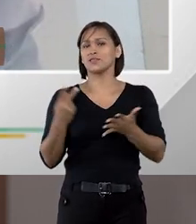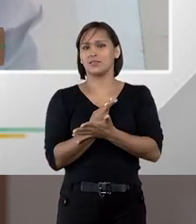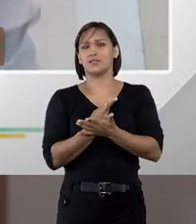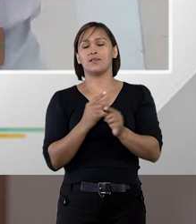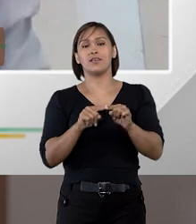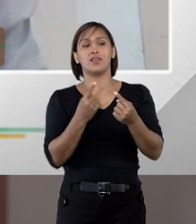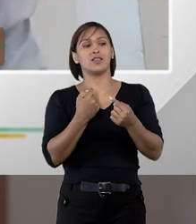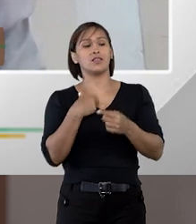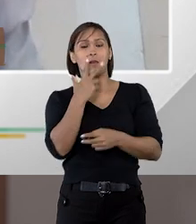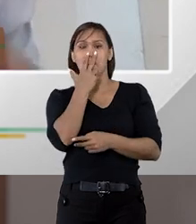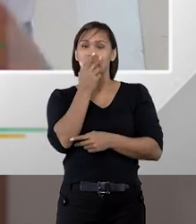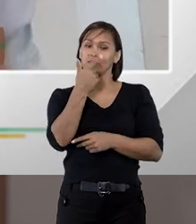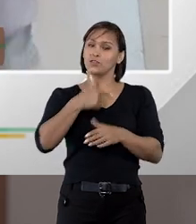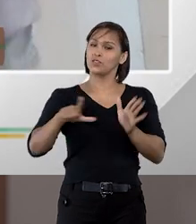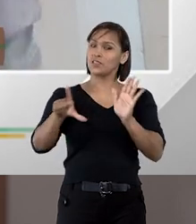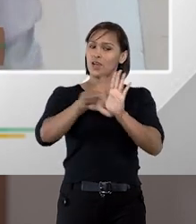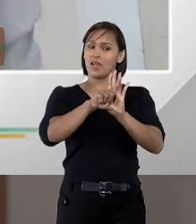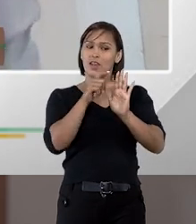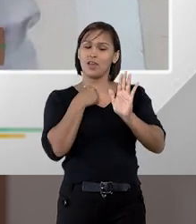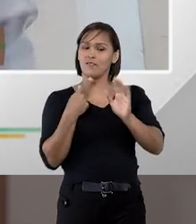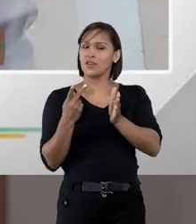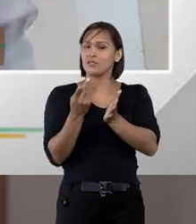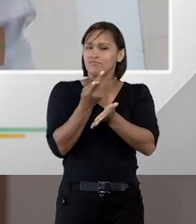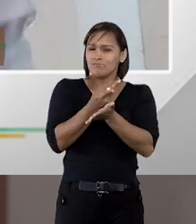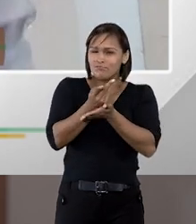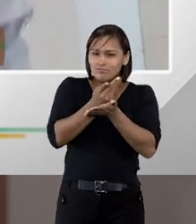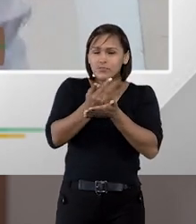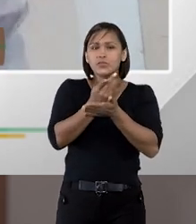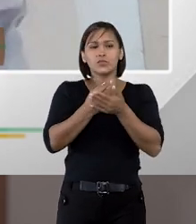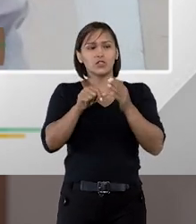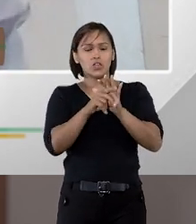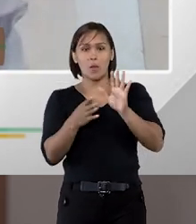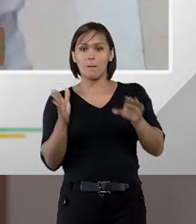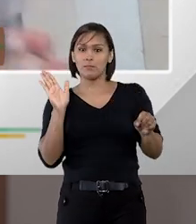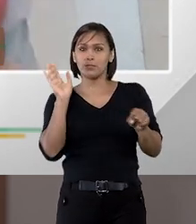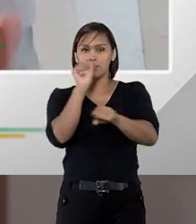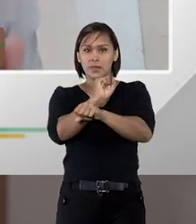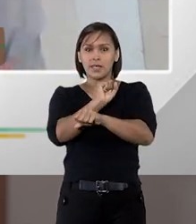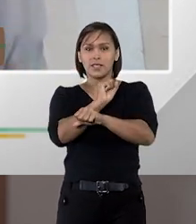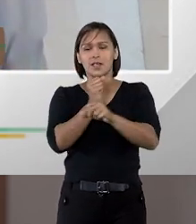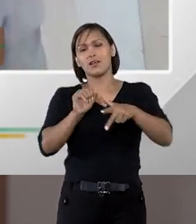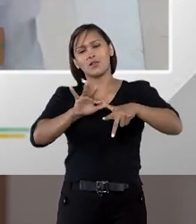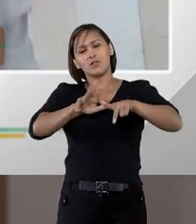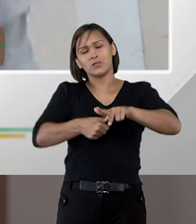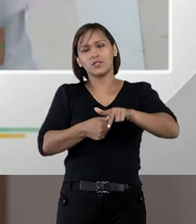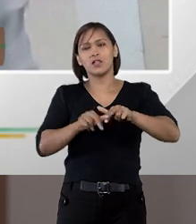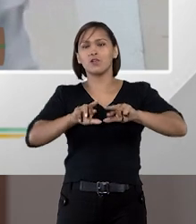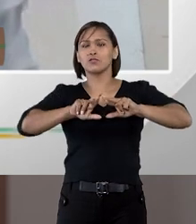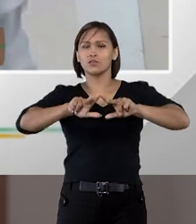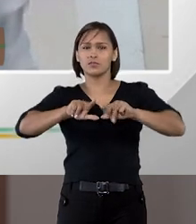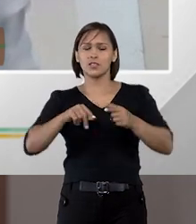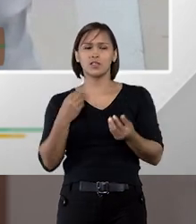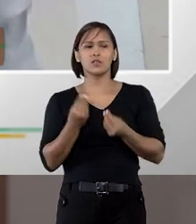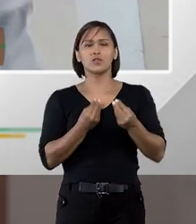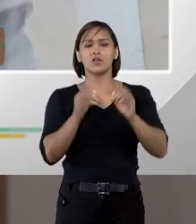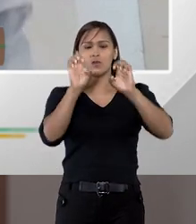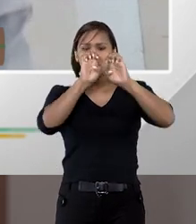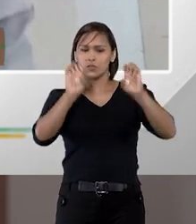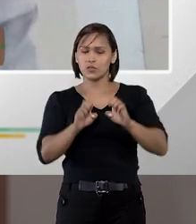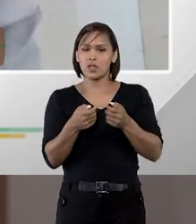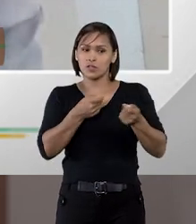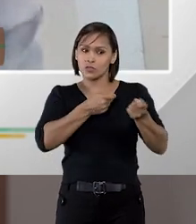Então, eu acho que a lei vem buscando o combate à corrupção de uma forma um pouco diferente, com uma